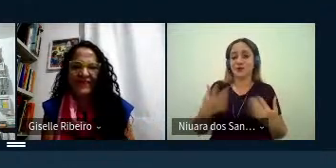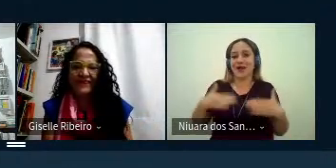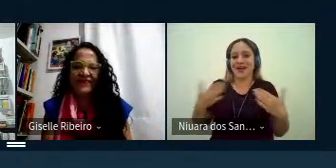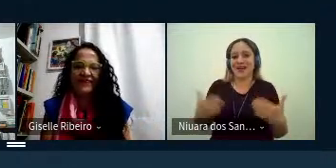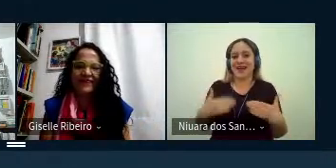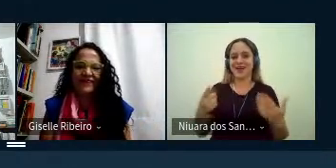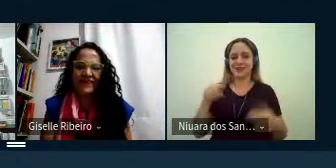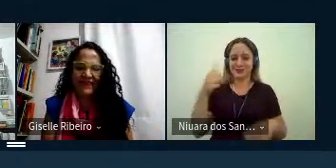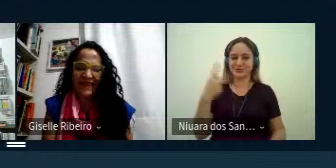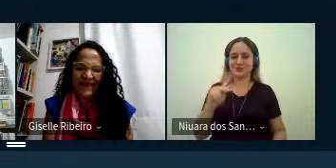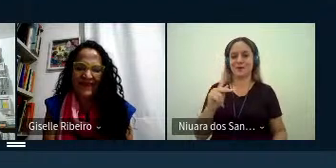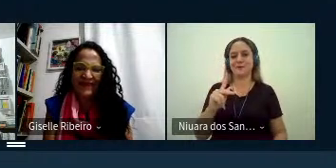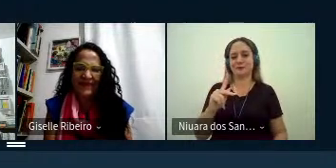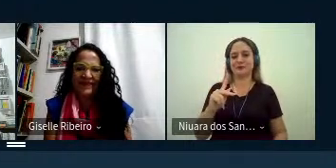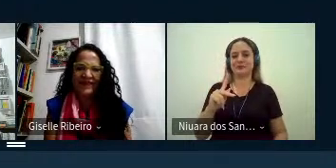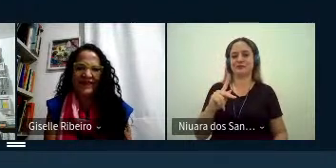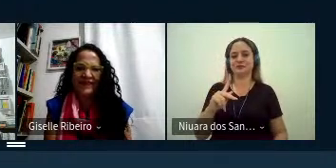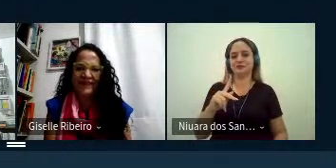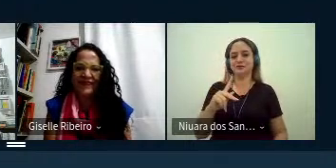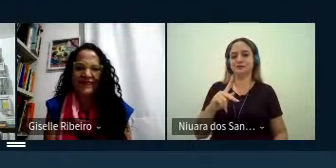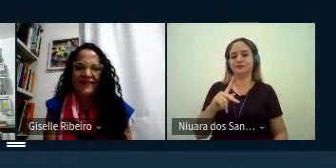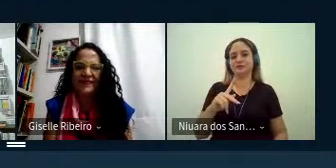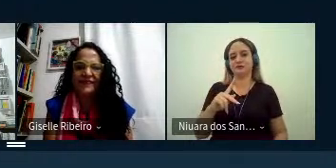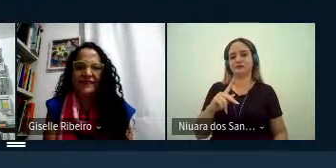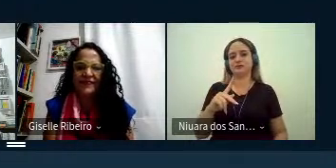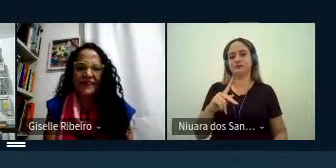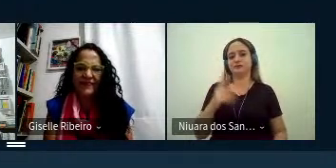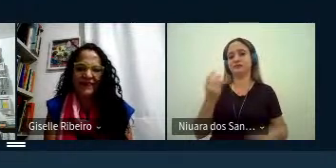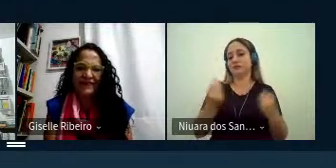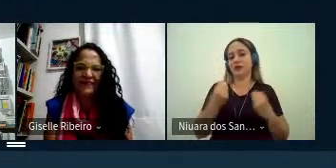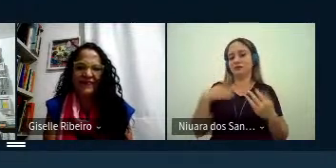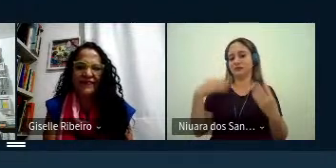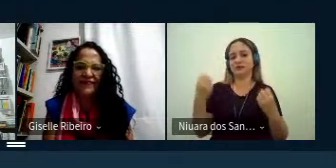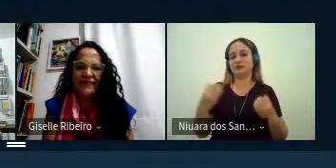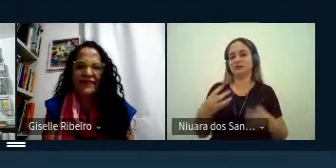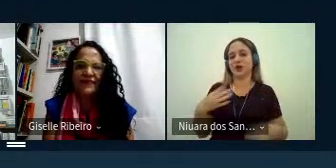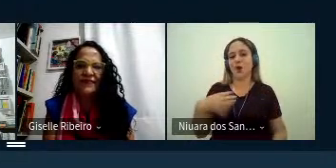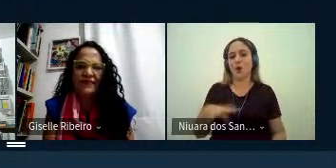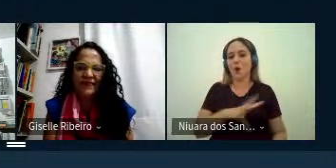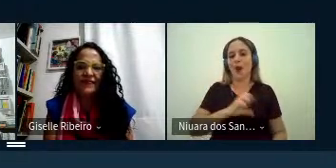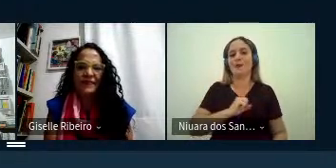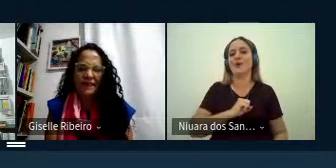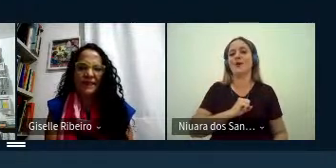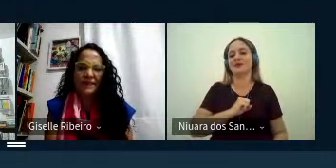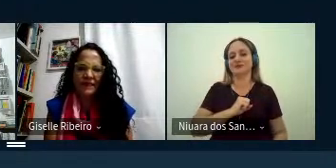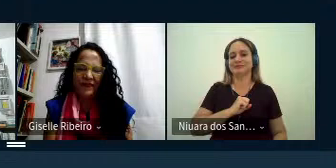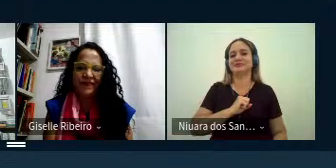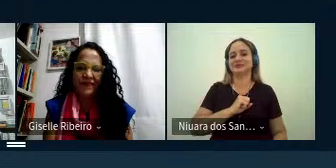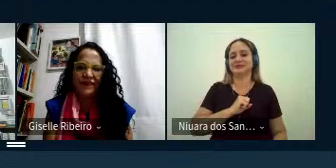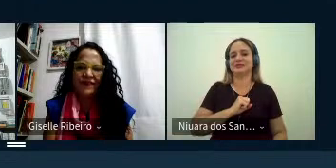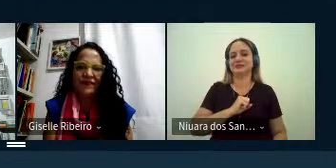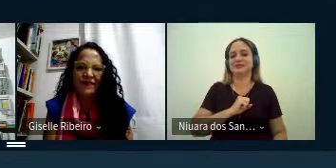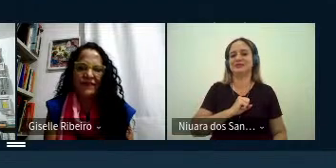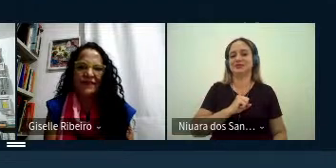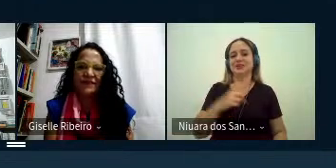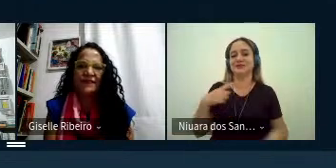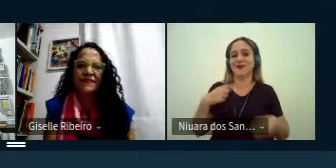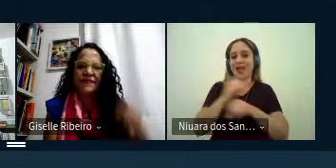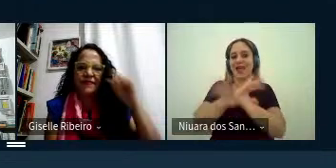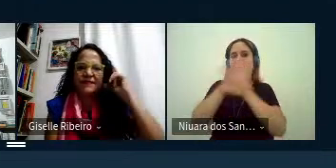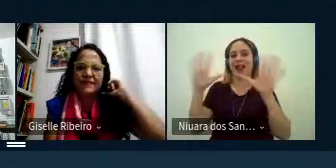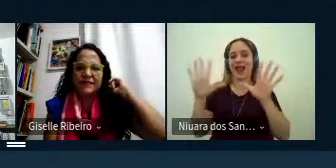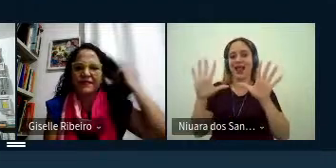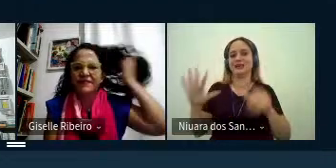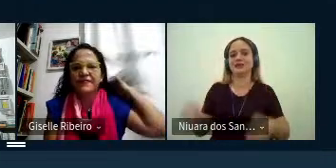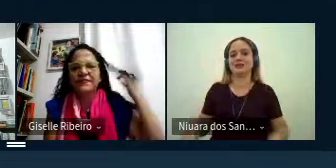contar com a tua como eu falei né o amor né que ficou nítido né teu